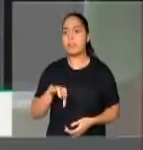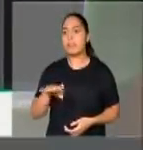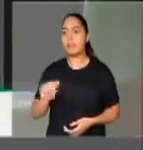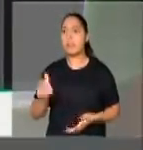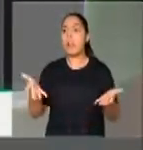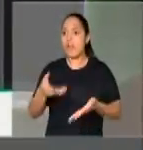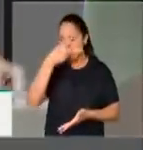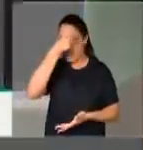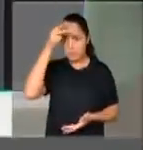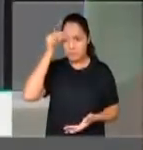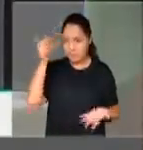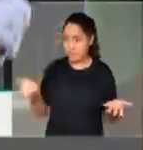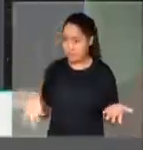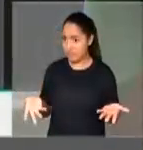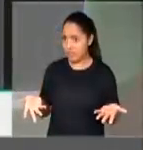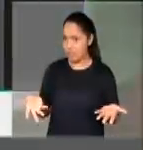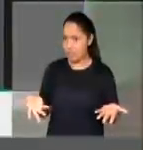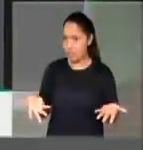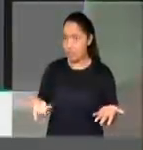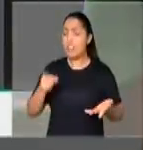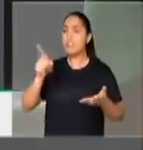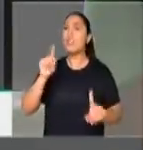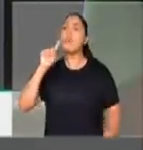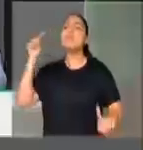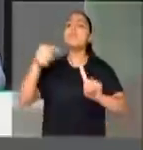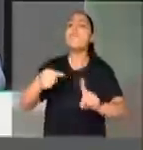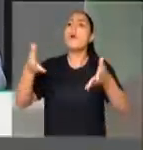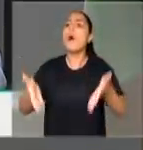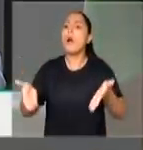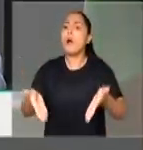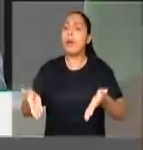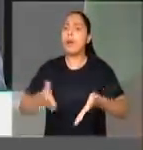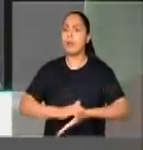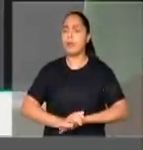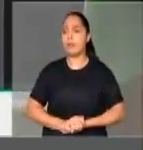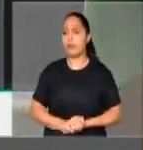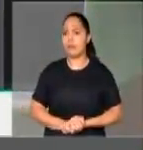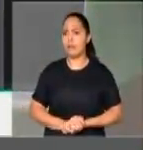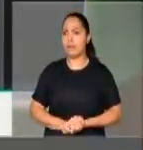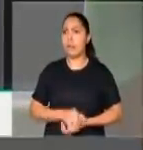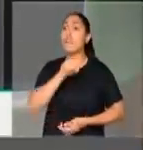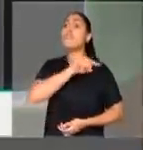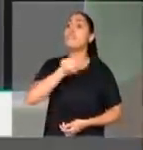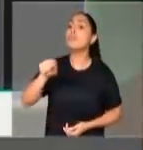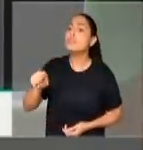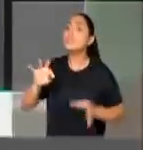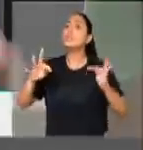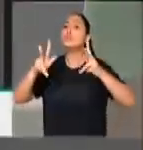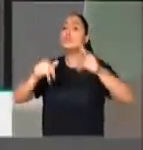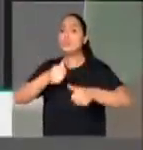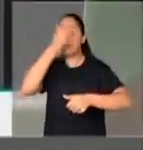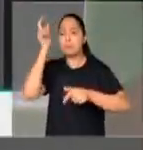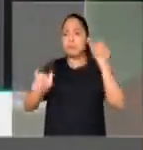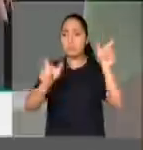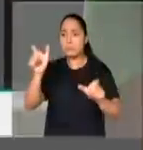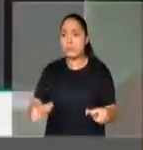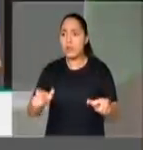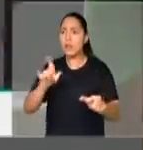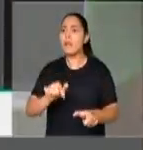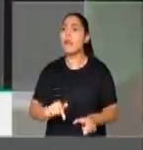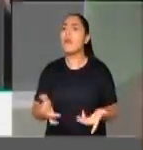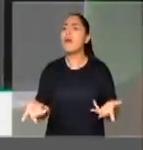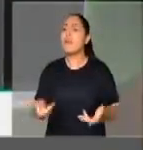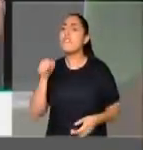a prefeito da cidade, e eu lanço o desafio aqui, a você deputadozinho em pé de rato,